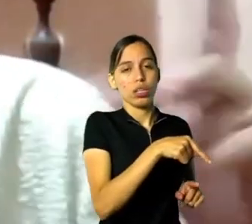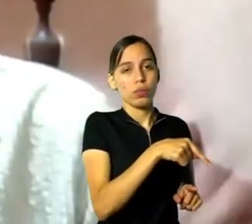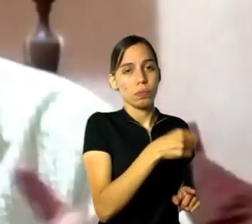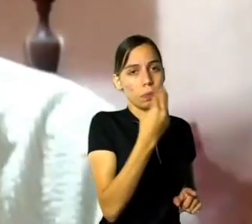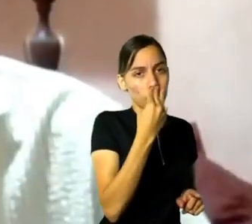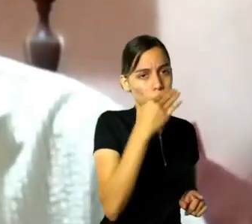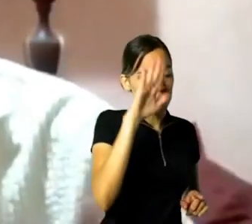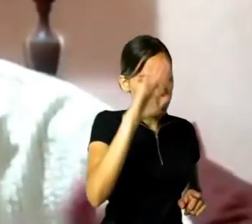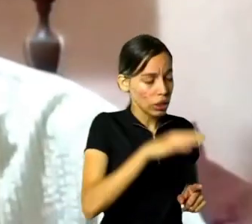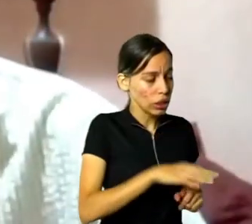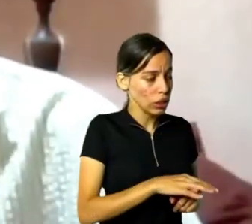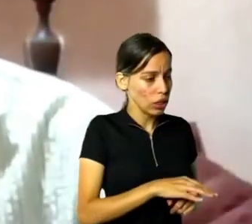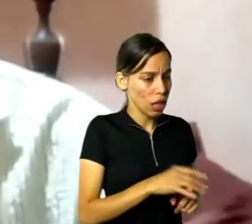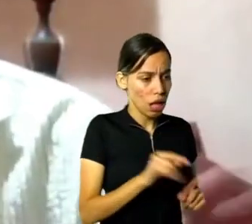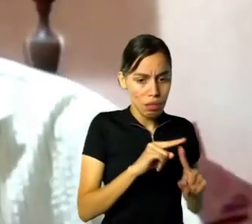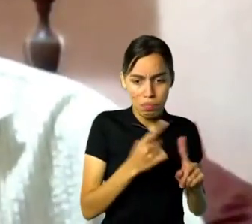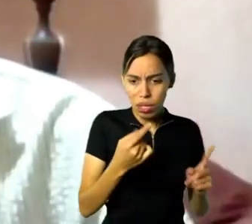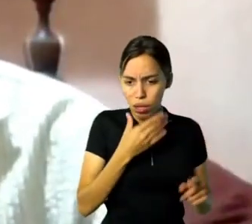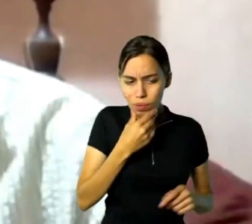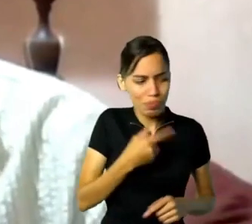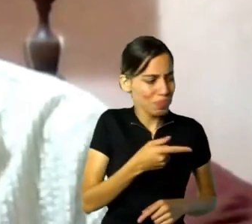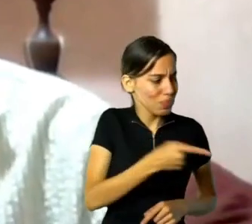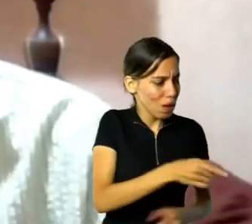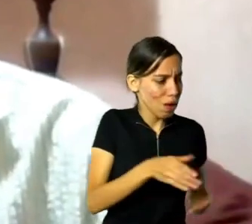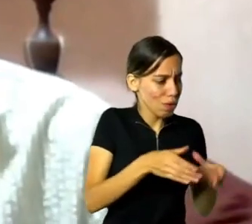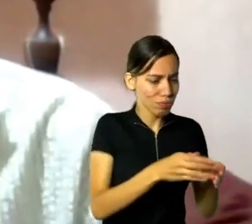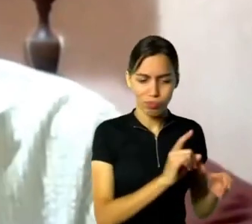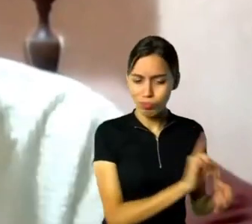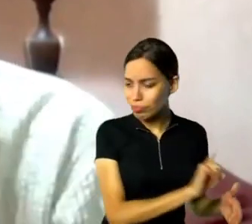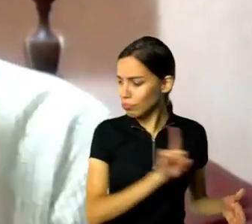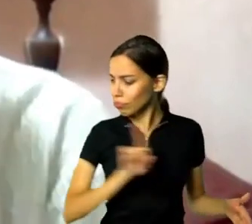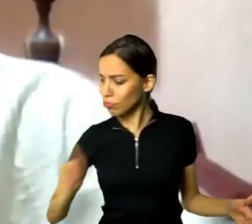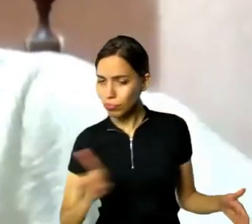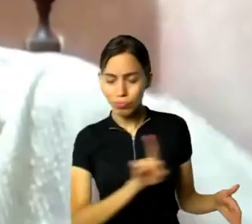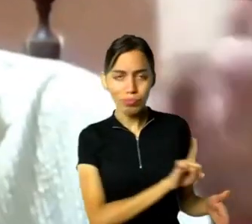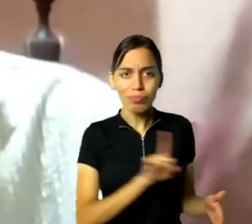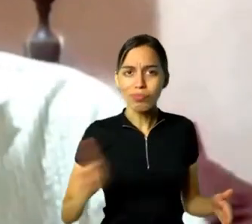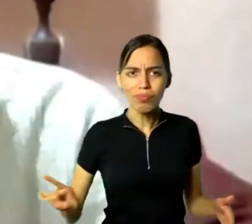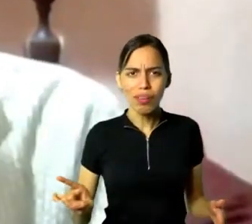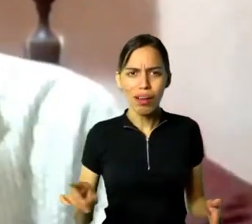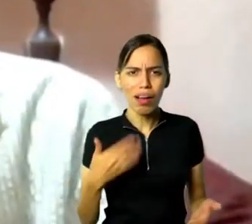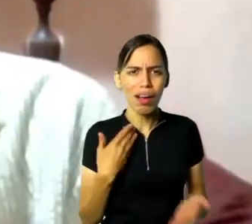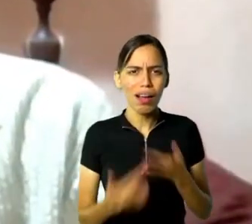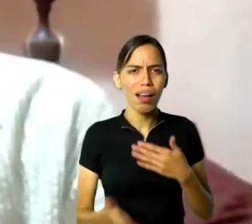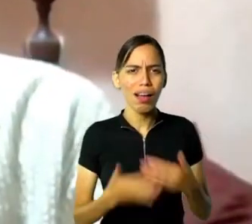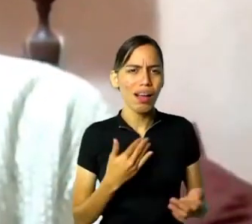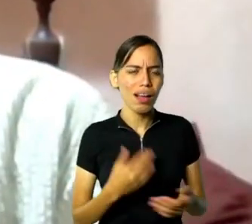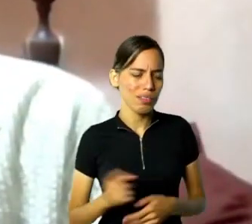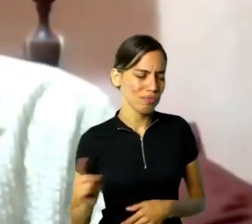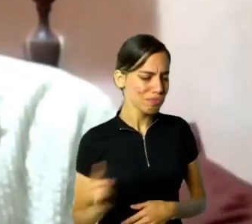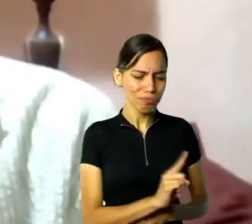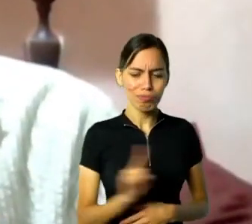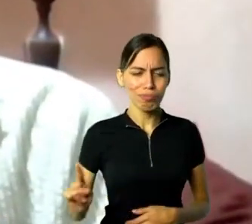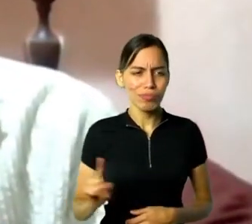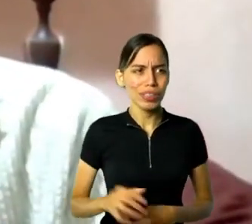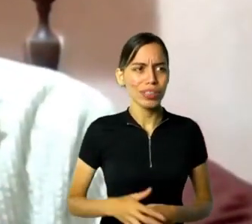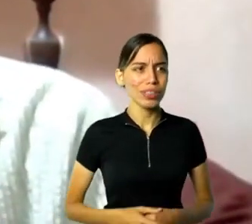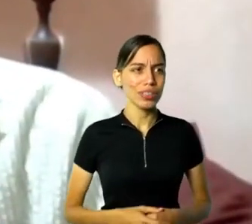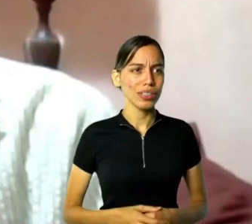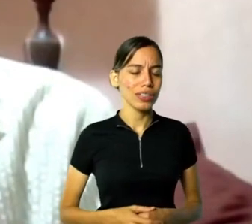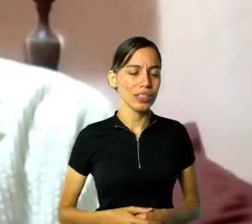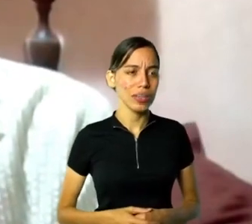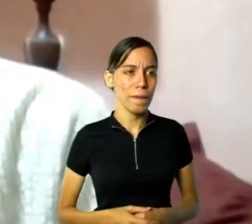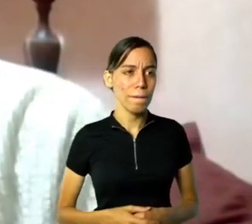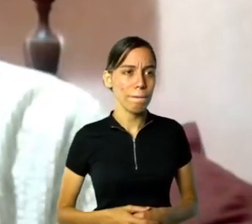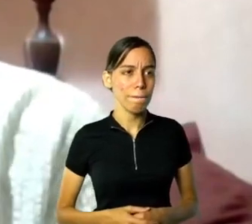e, simultaneamente, duas exposições acontecendo, sabe? Sei. Vamos falar, vamos fazer um pouquinho da